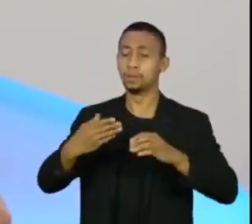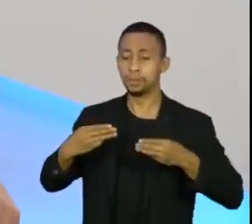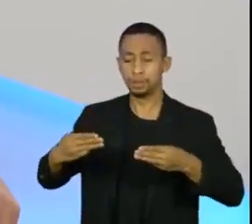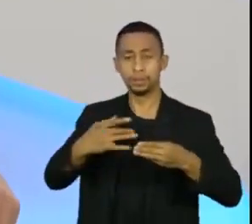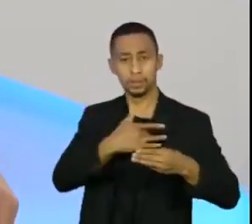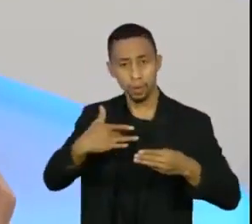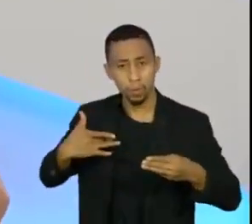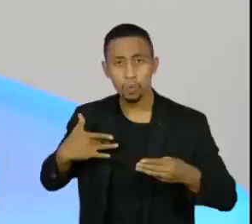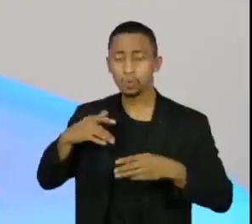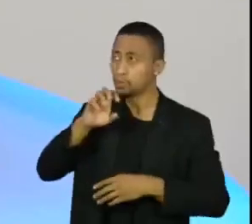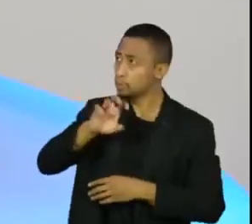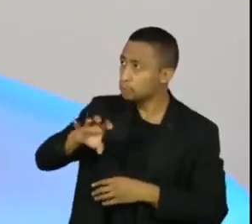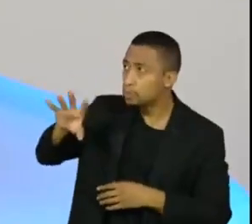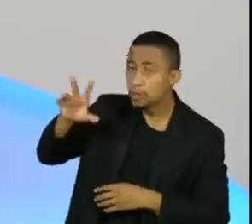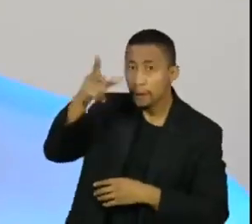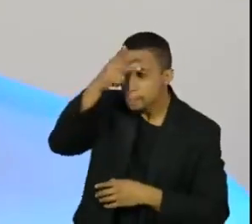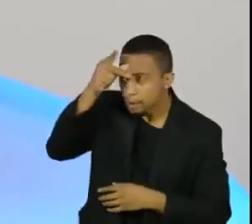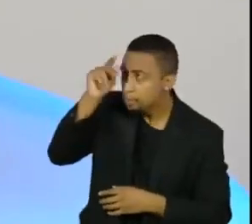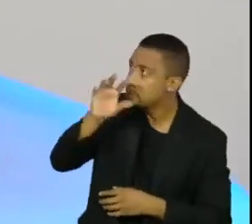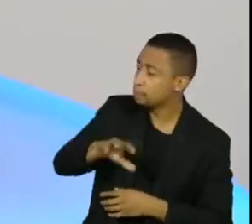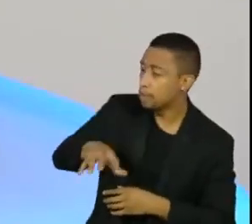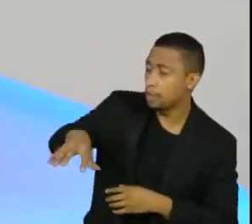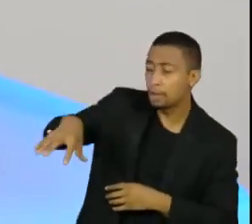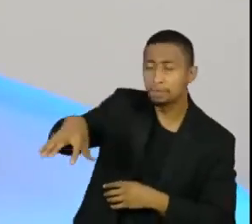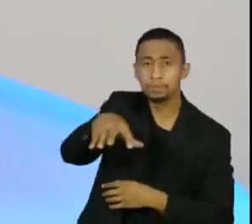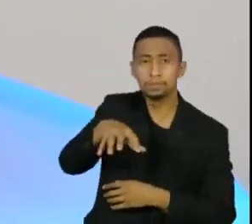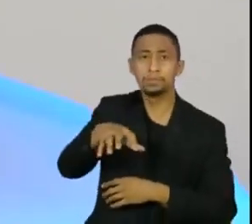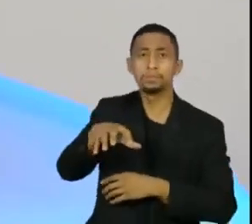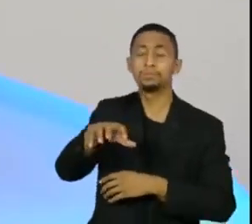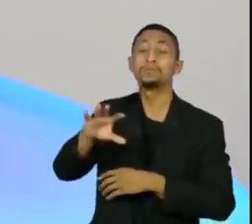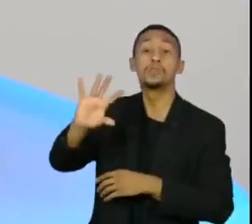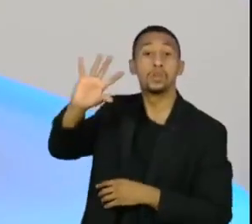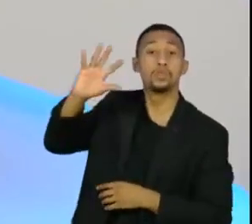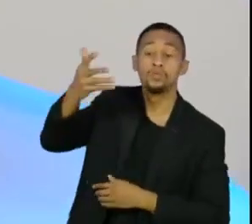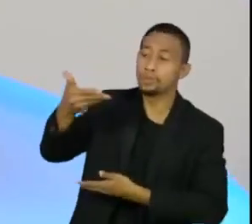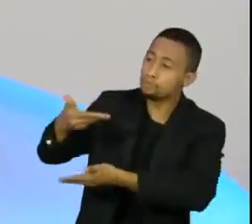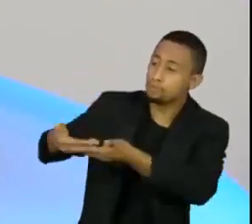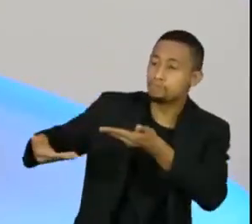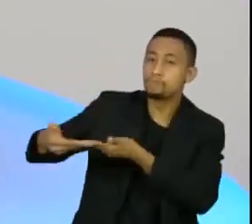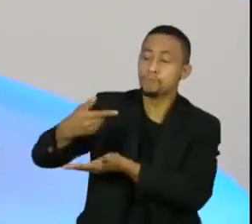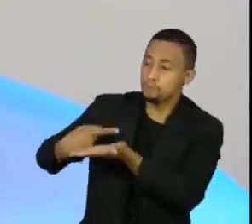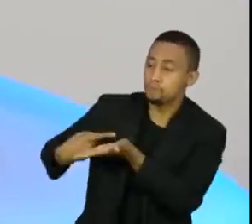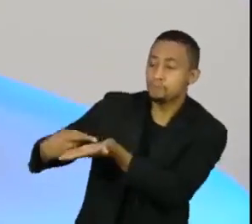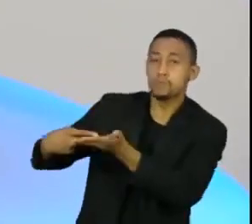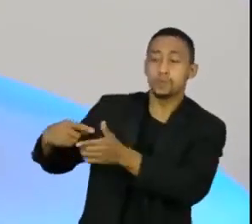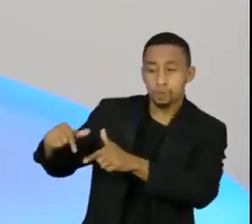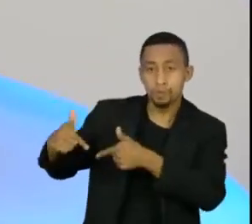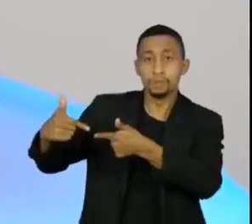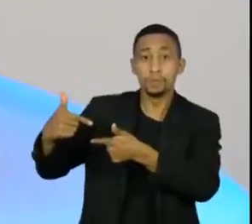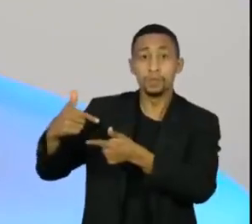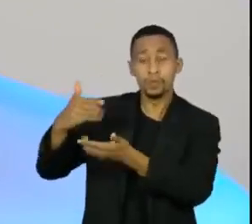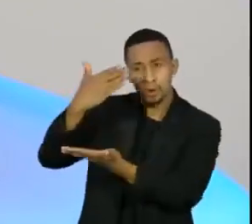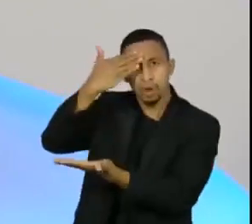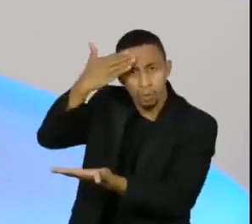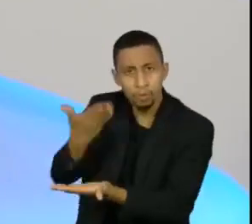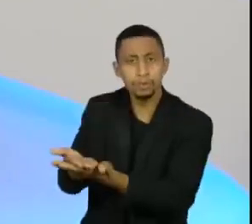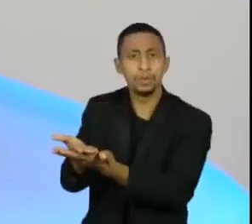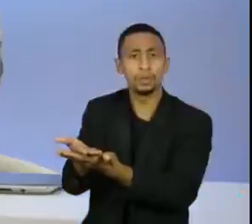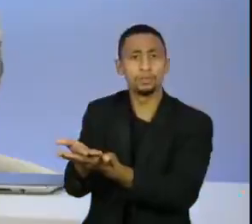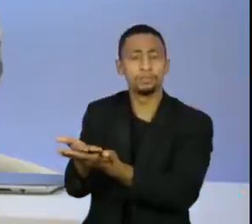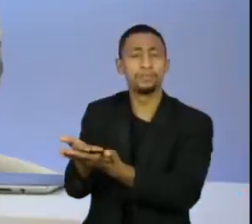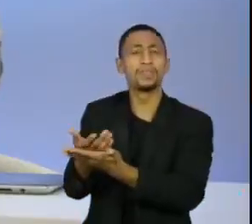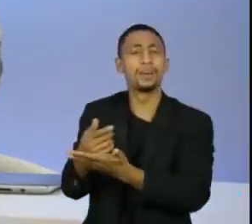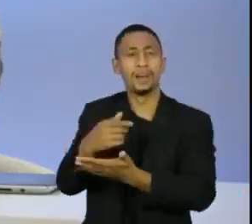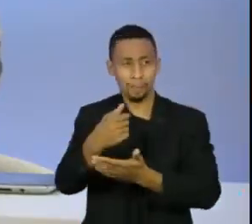Estado, dos prefeitos municipais. Qual é a solução que nós temos? É a solução que eu enxergo. É confiar, e alguém me perguntou se eu confiava